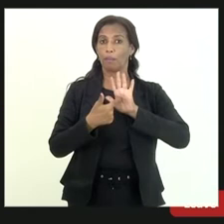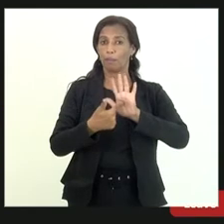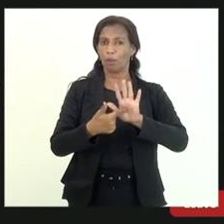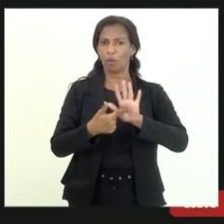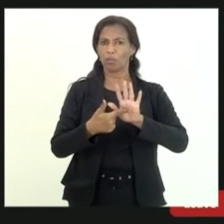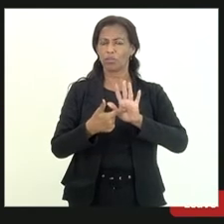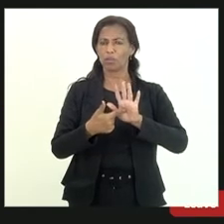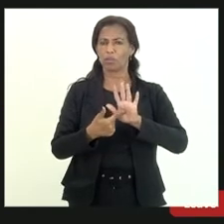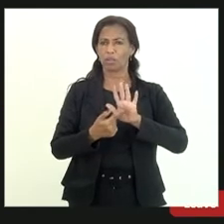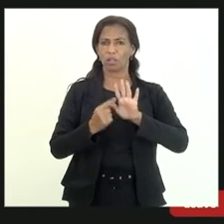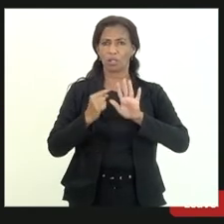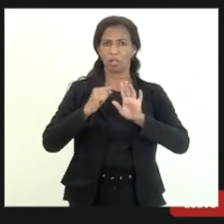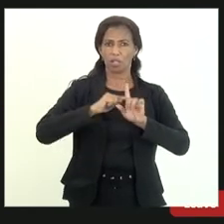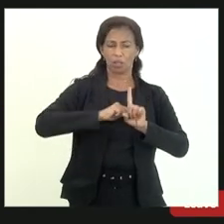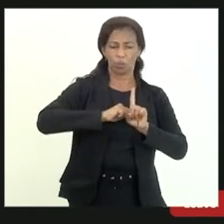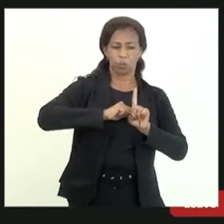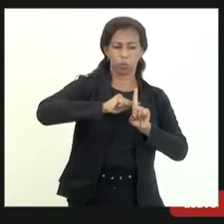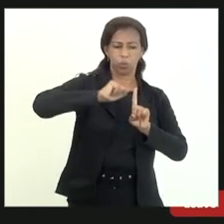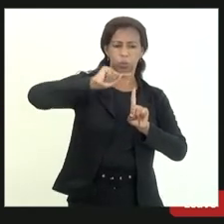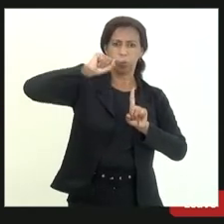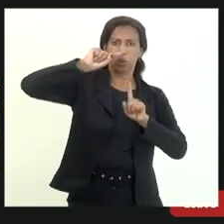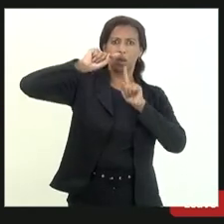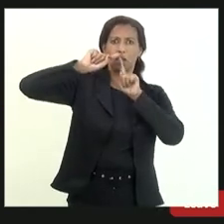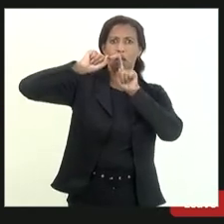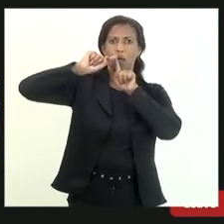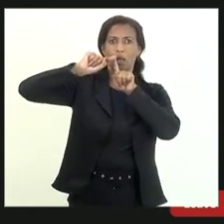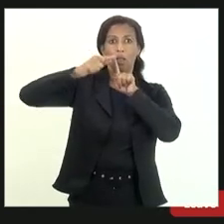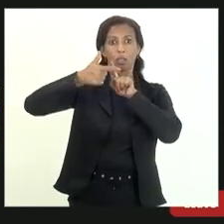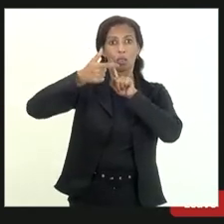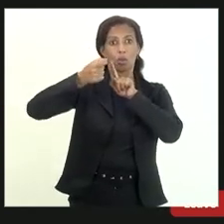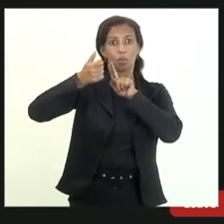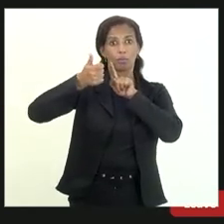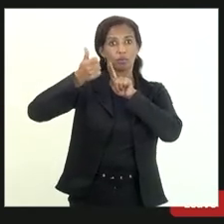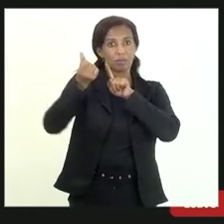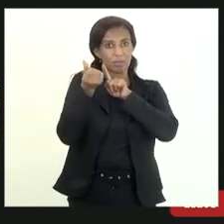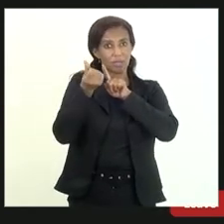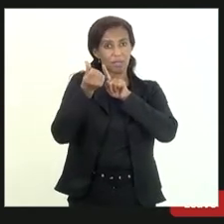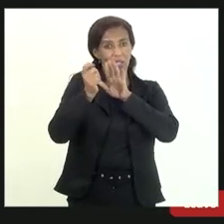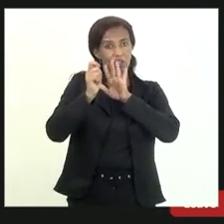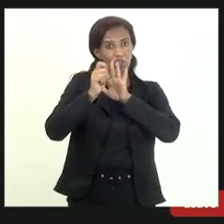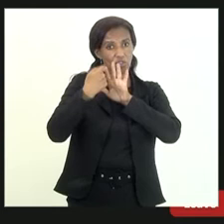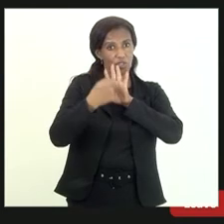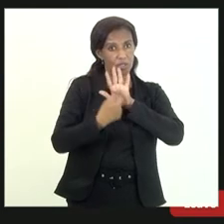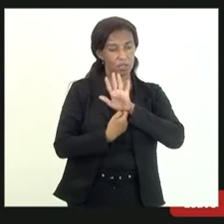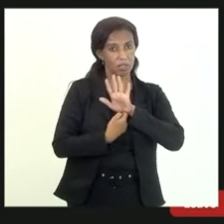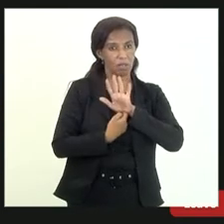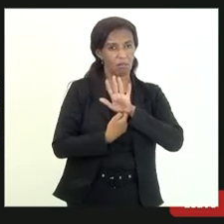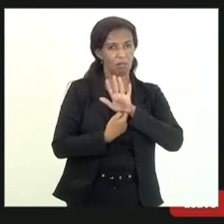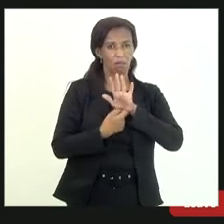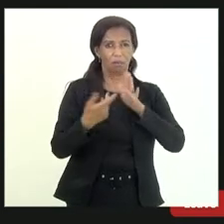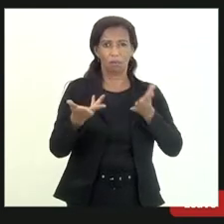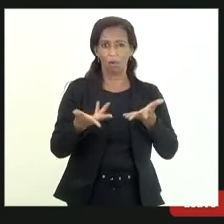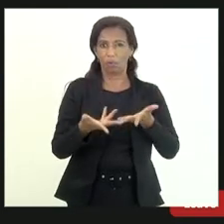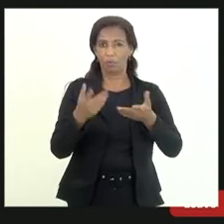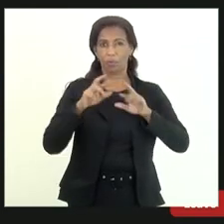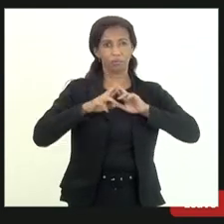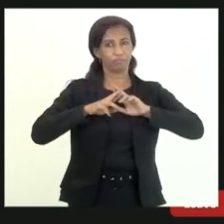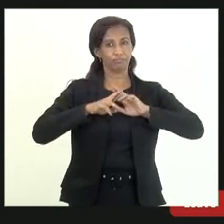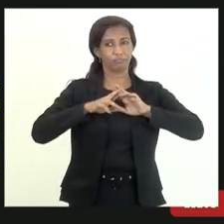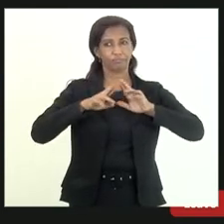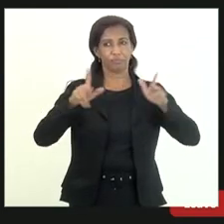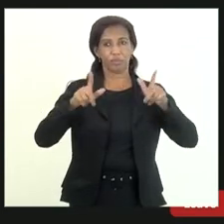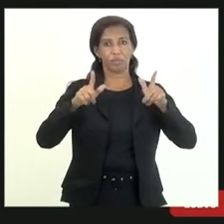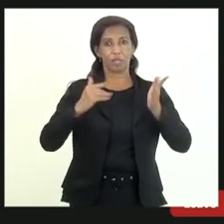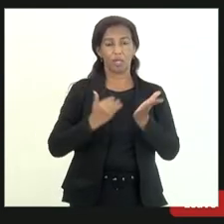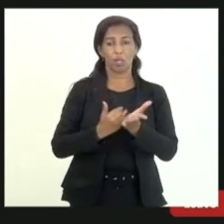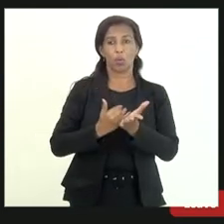bastante que o pico em 2016 de inscrição foi algo absolutamente diferenciado e que